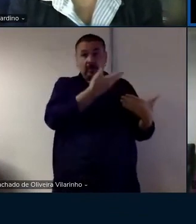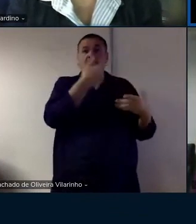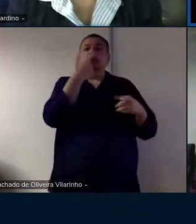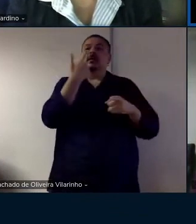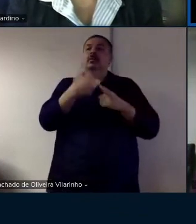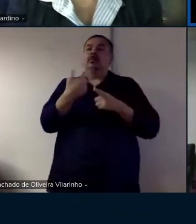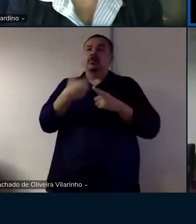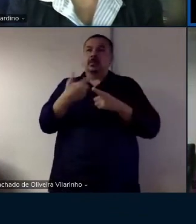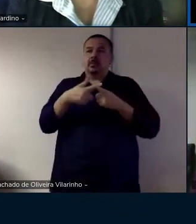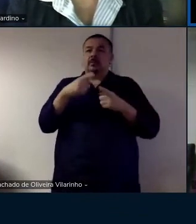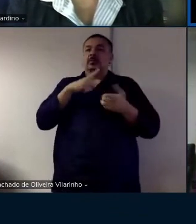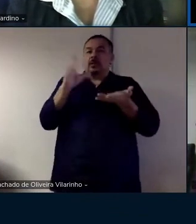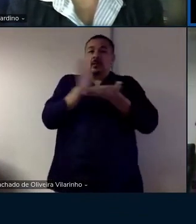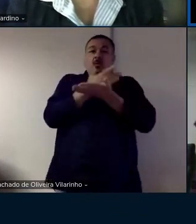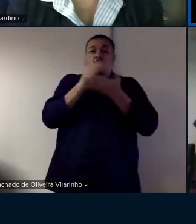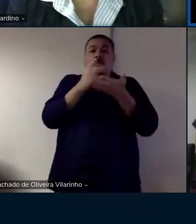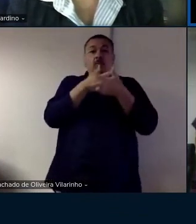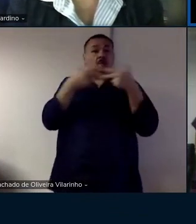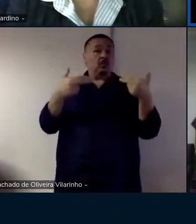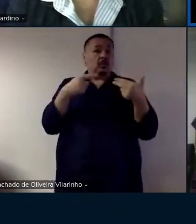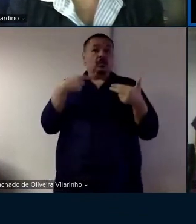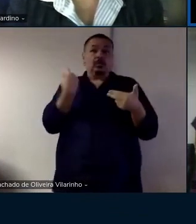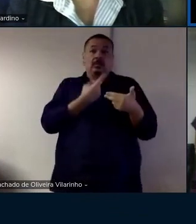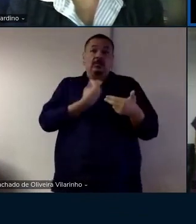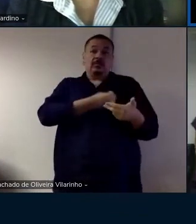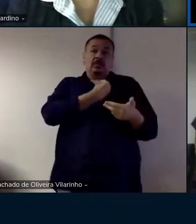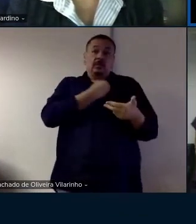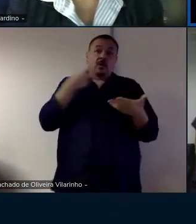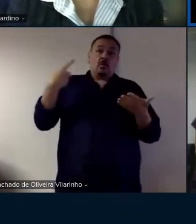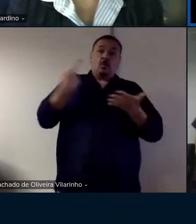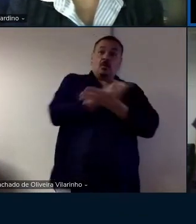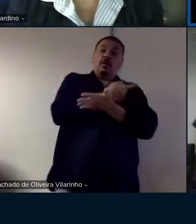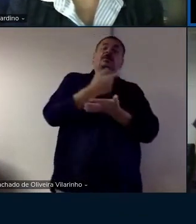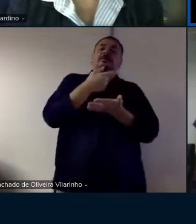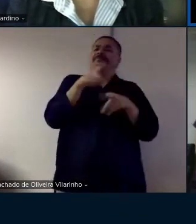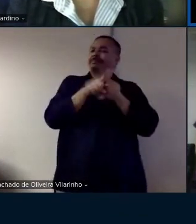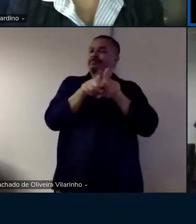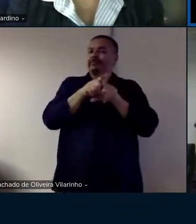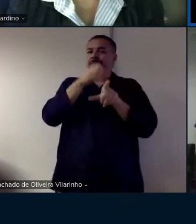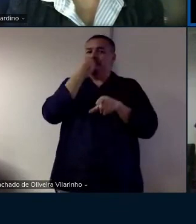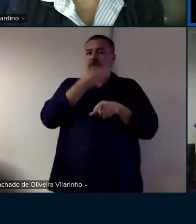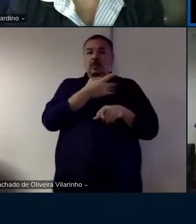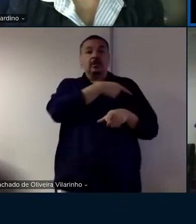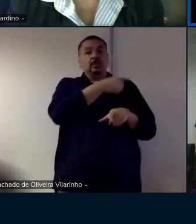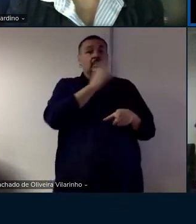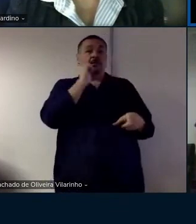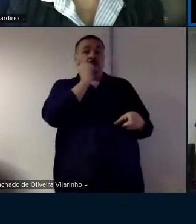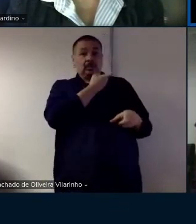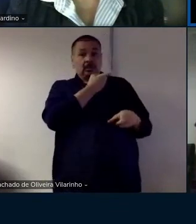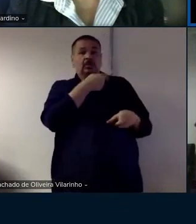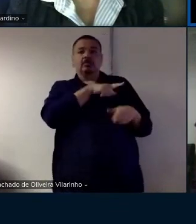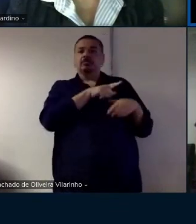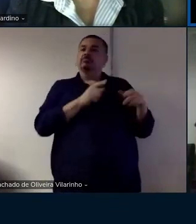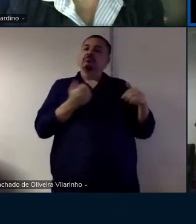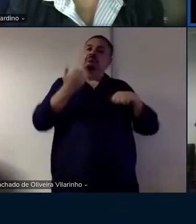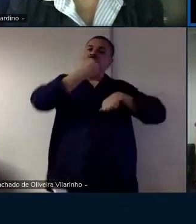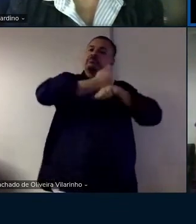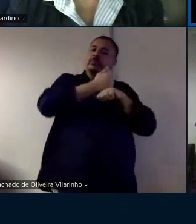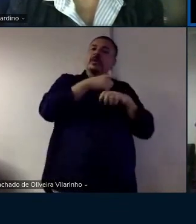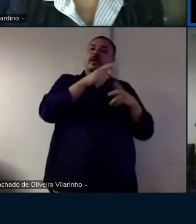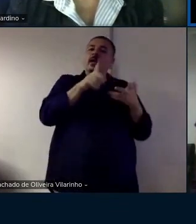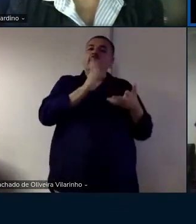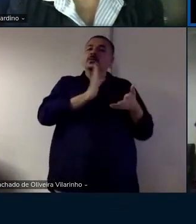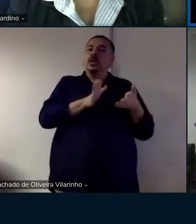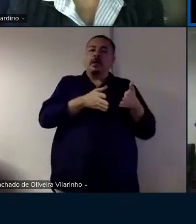porque tem coisas que acontecem na vida que também são boas porque a Sandra entrou nesse papel mas que ela já seria uma